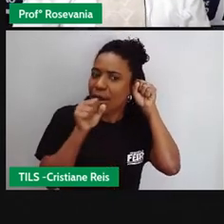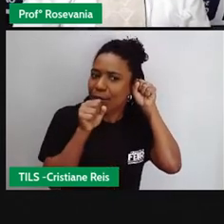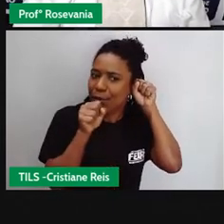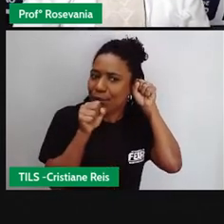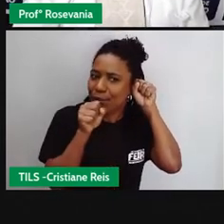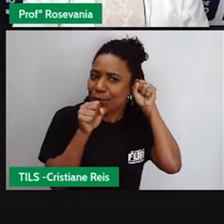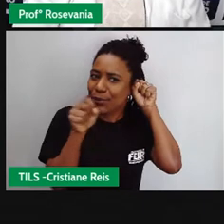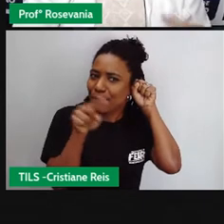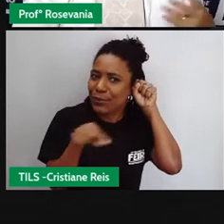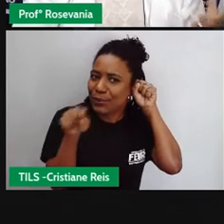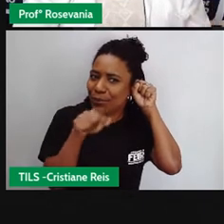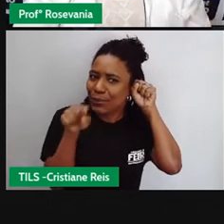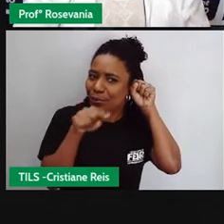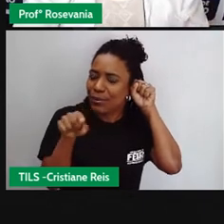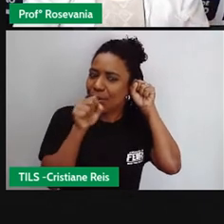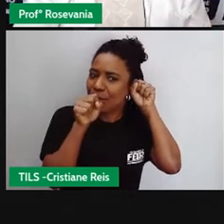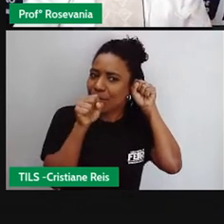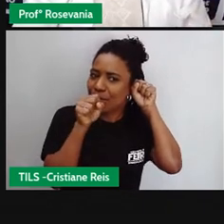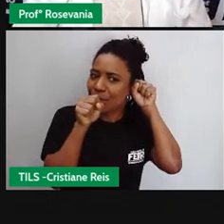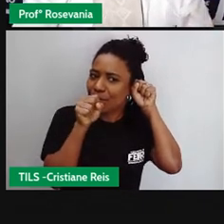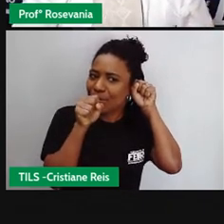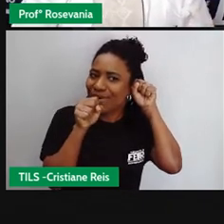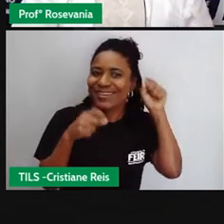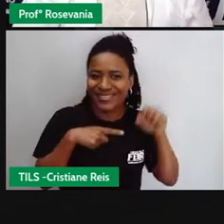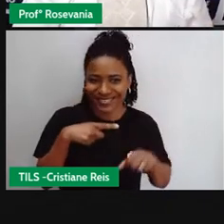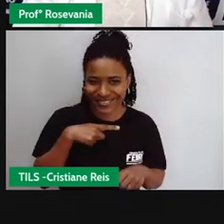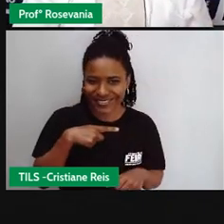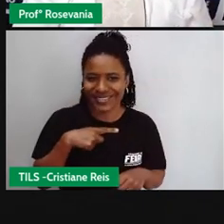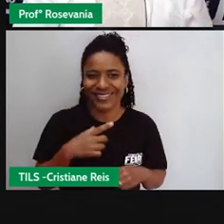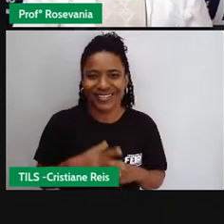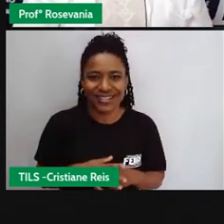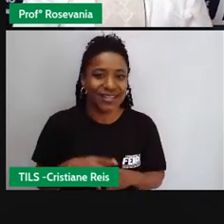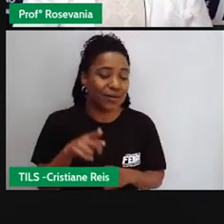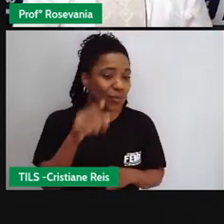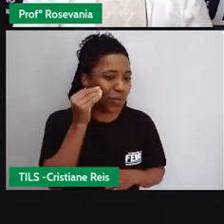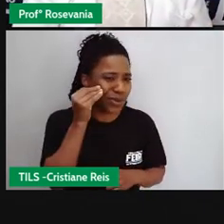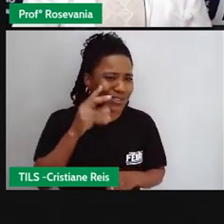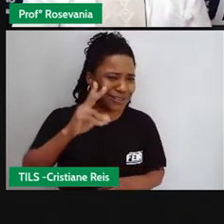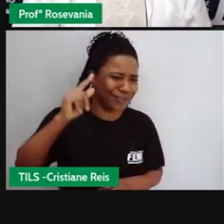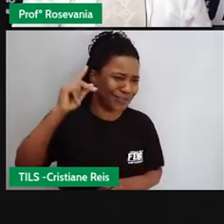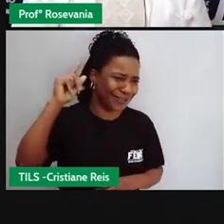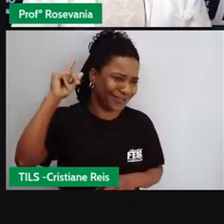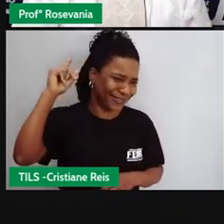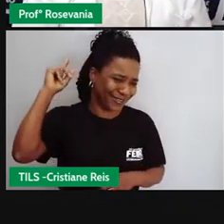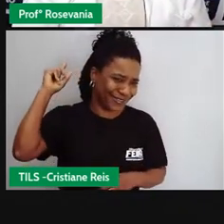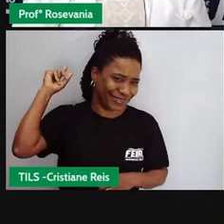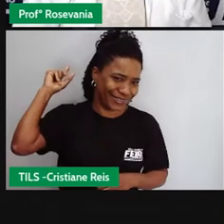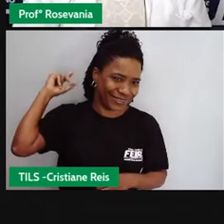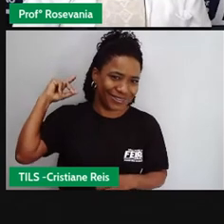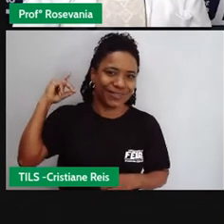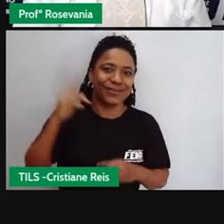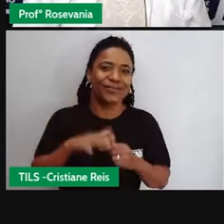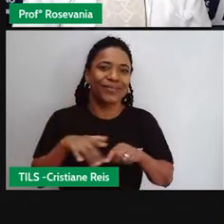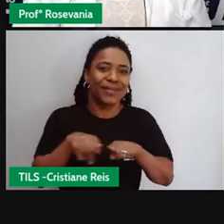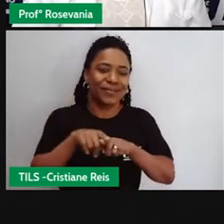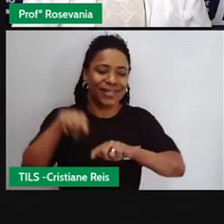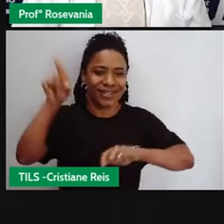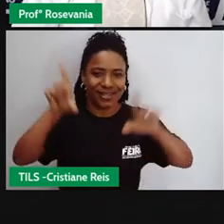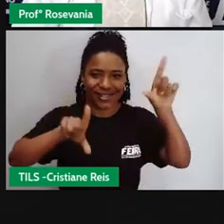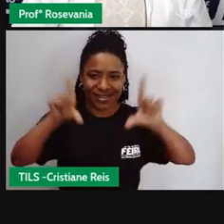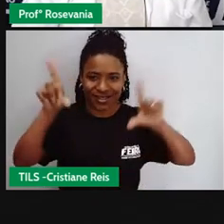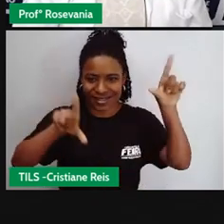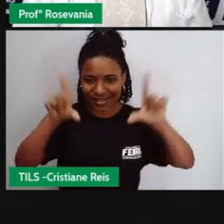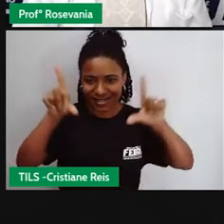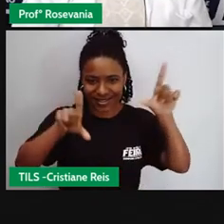e aqui para poder discar então esses são os aparelhos antigos que a gente tinha de comunicação a TV a gente nem precisava comprar